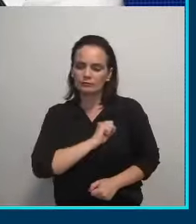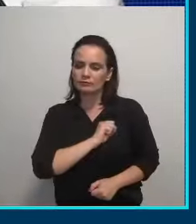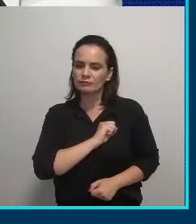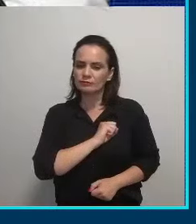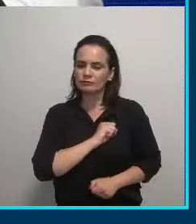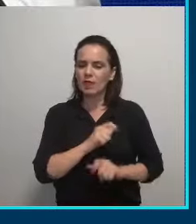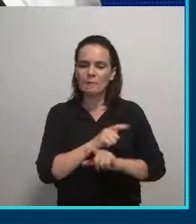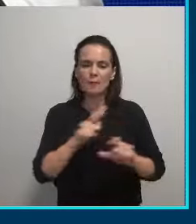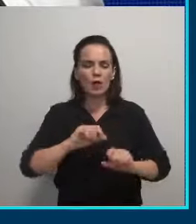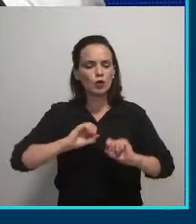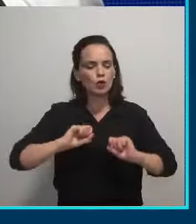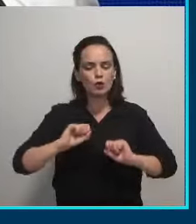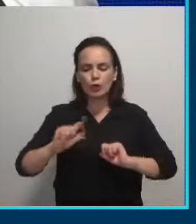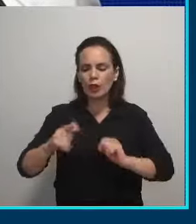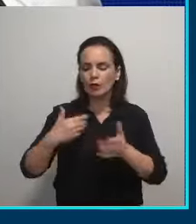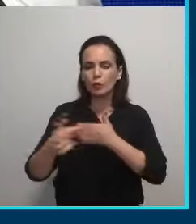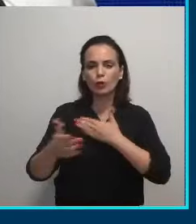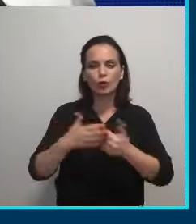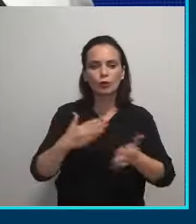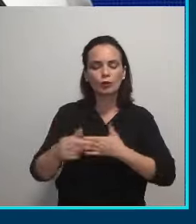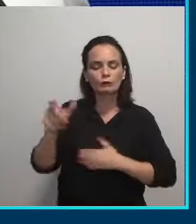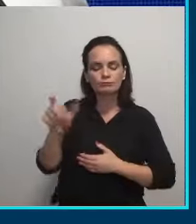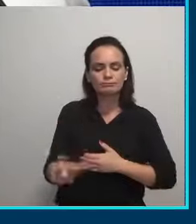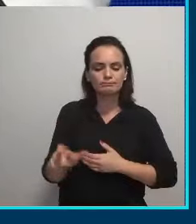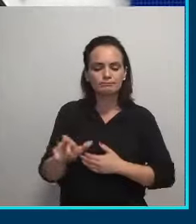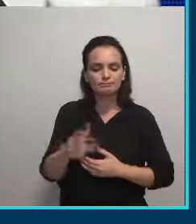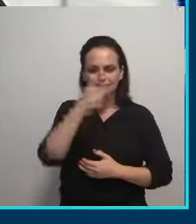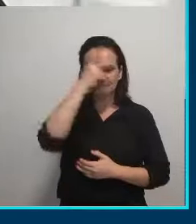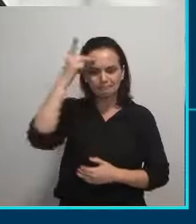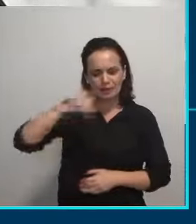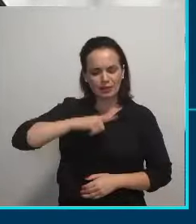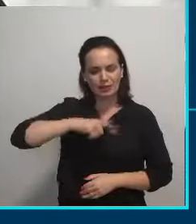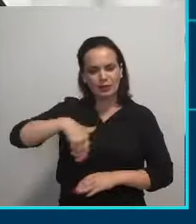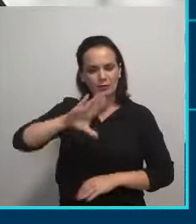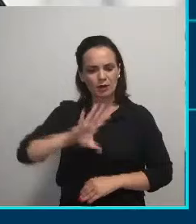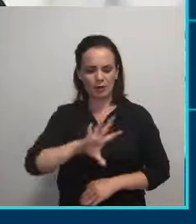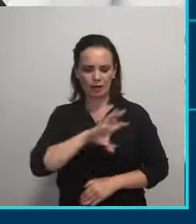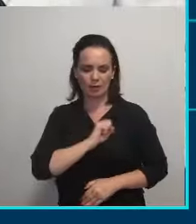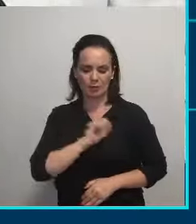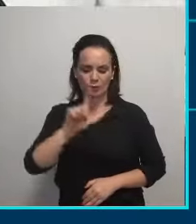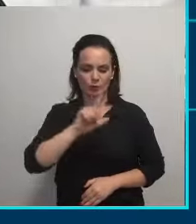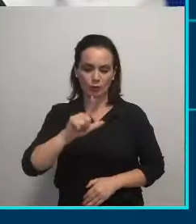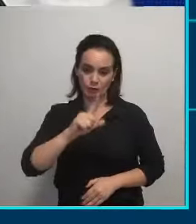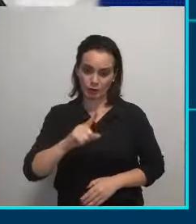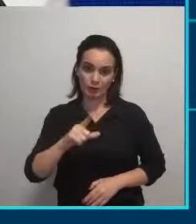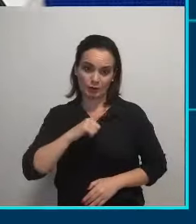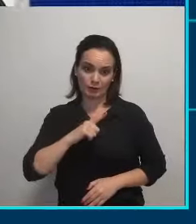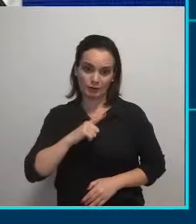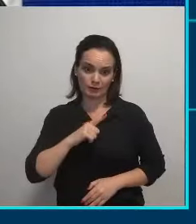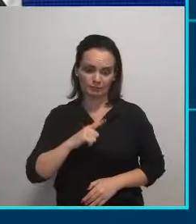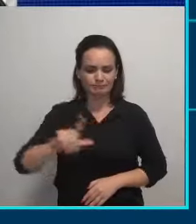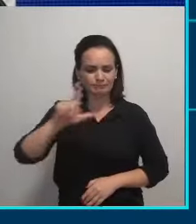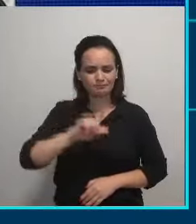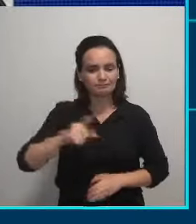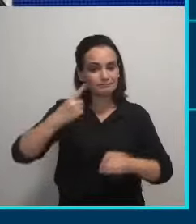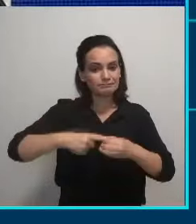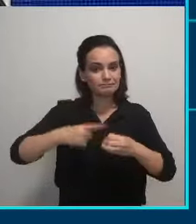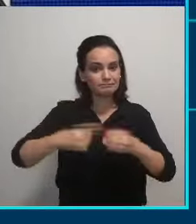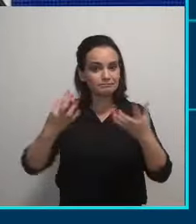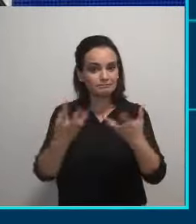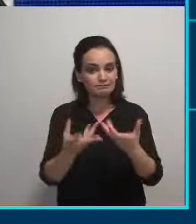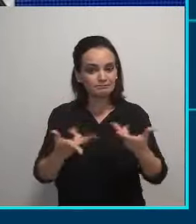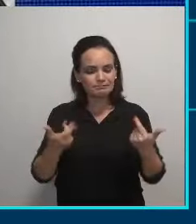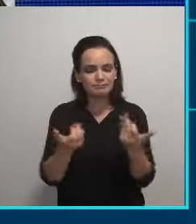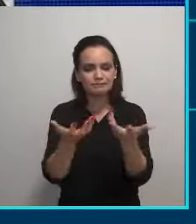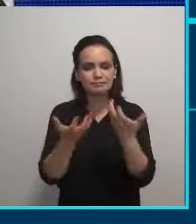qualquer outra pessoa. Não tem ninguém que tenha mais amor por Londrina do que eu tenho. Londrina é uma cidade extraordinária. E eu quero que ela